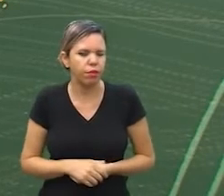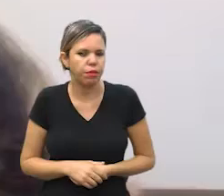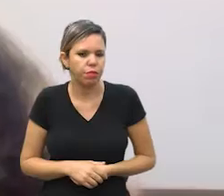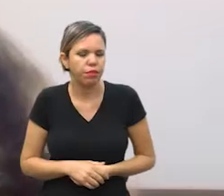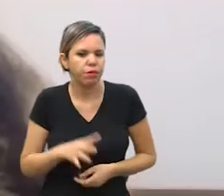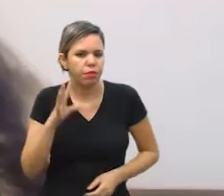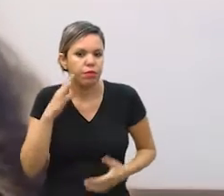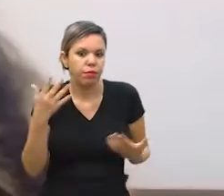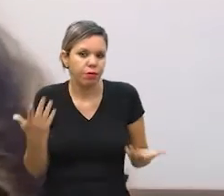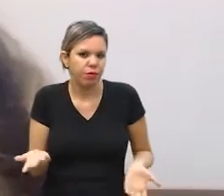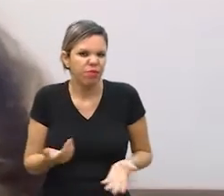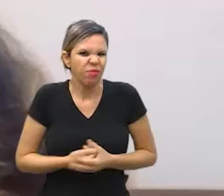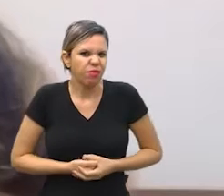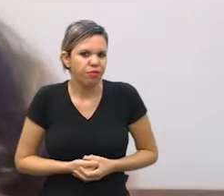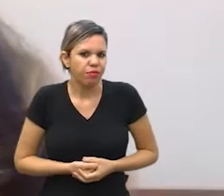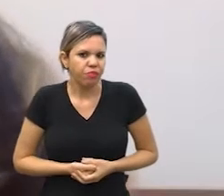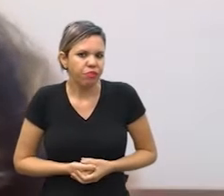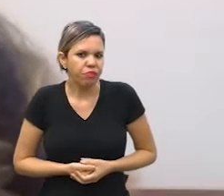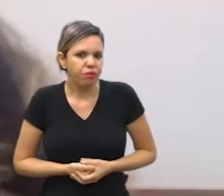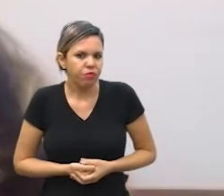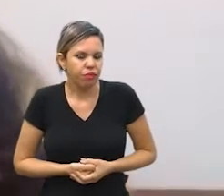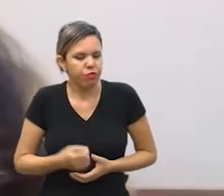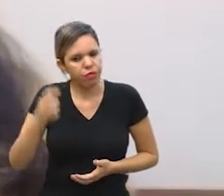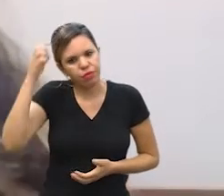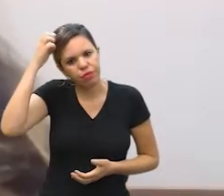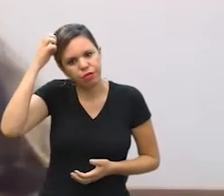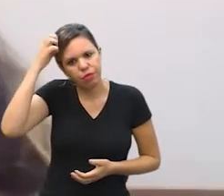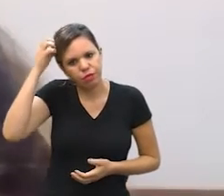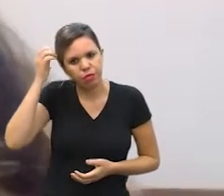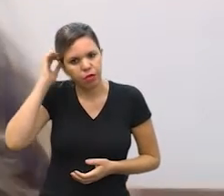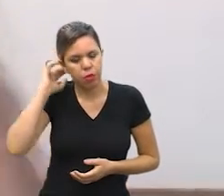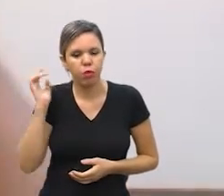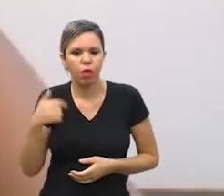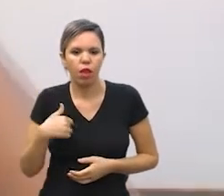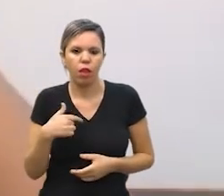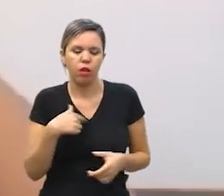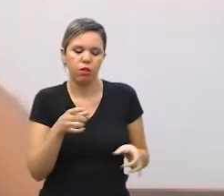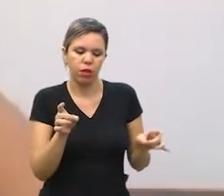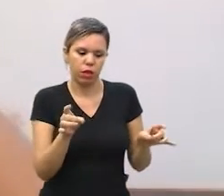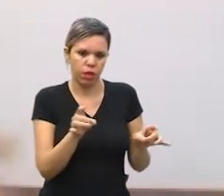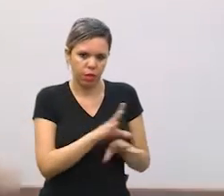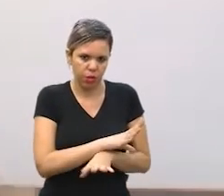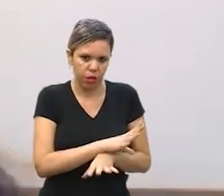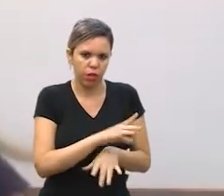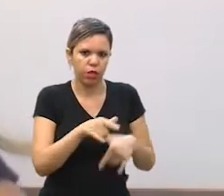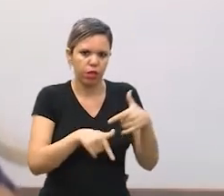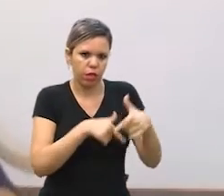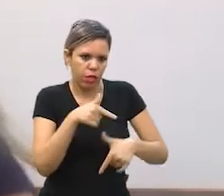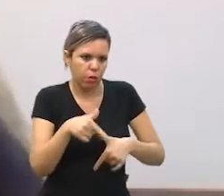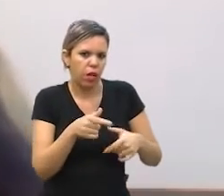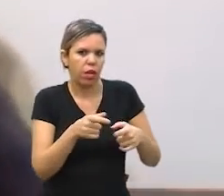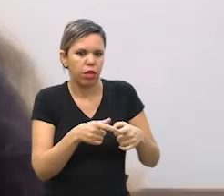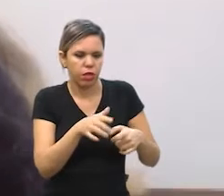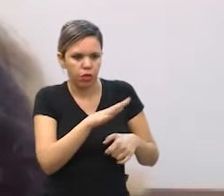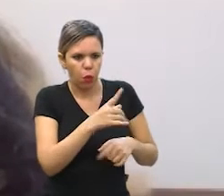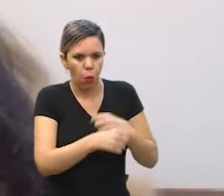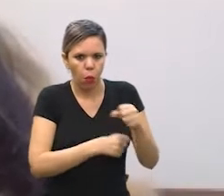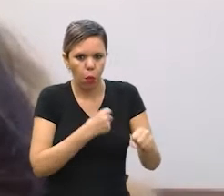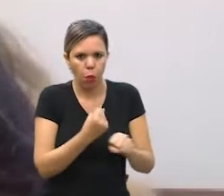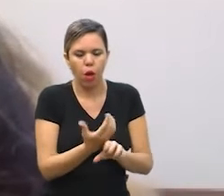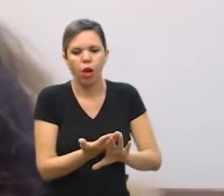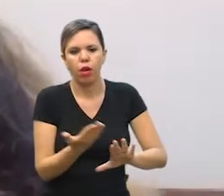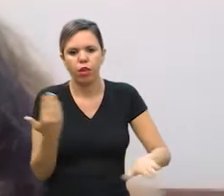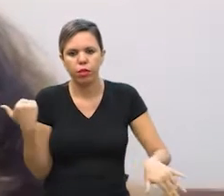legal então bom quando eu saio da residência eu fiz residência por um ano na Unicamp de